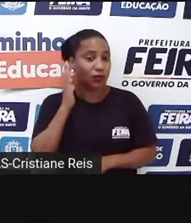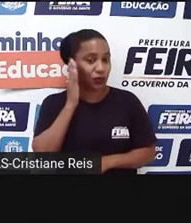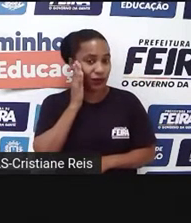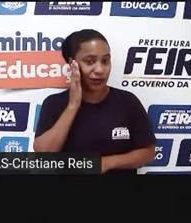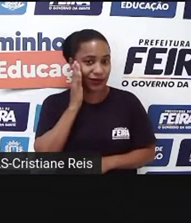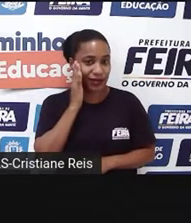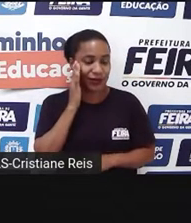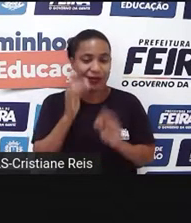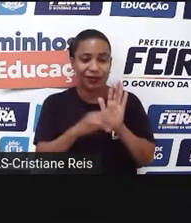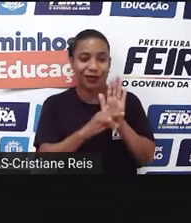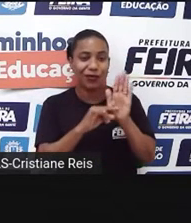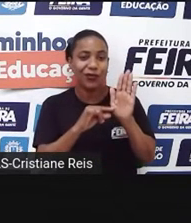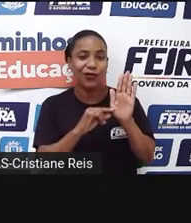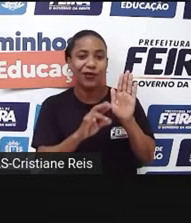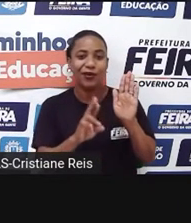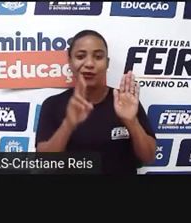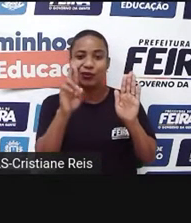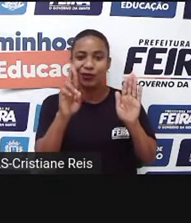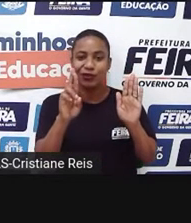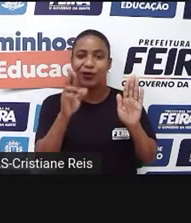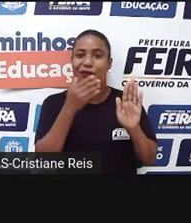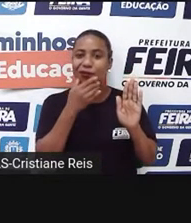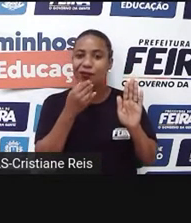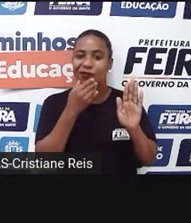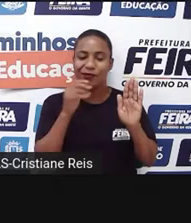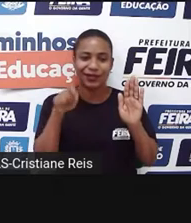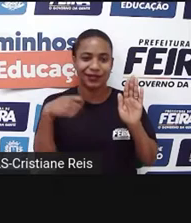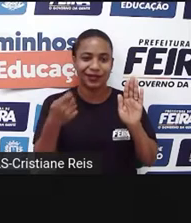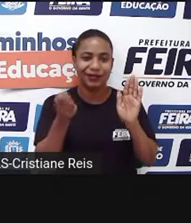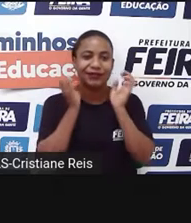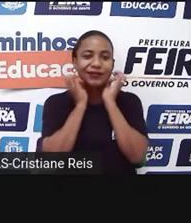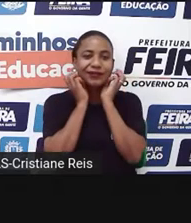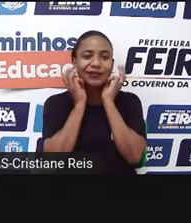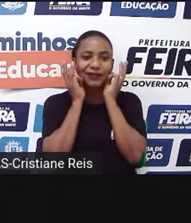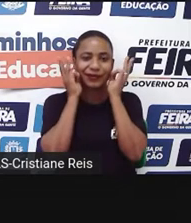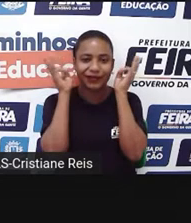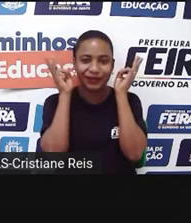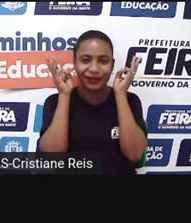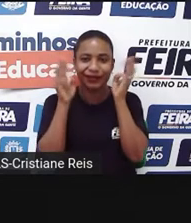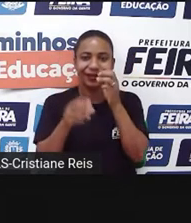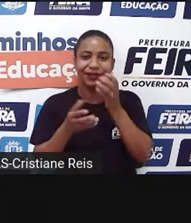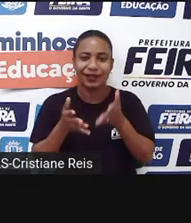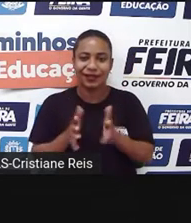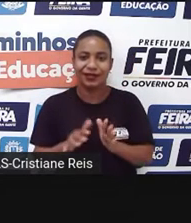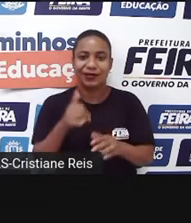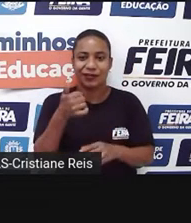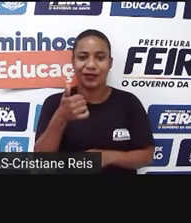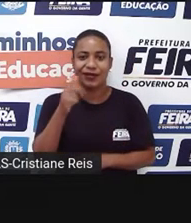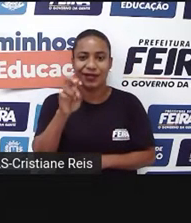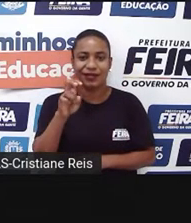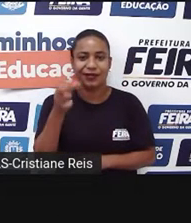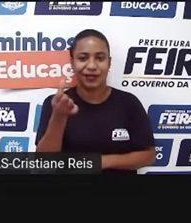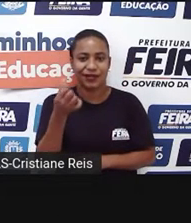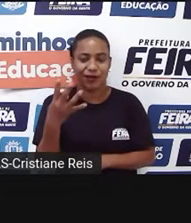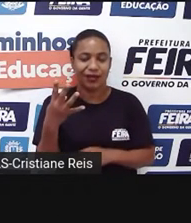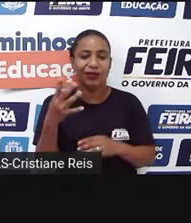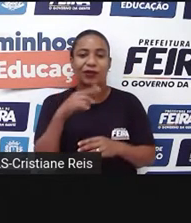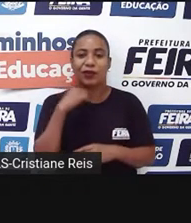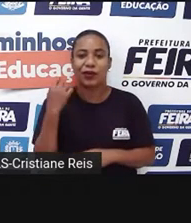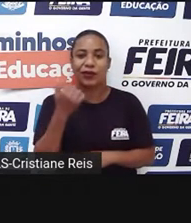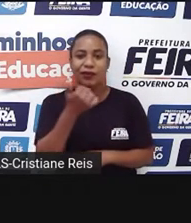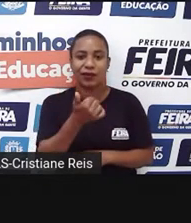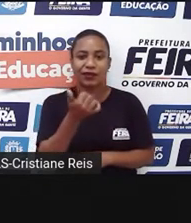autor é William Shakespeare, que ele é britânico, e nasceu em 1564 e faleceu em 1616.